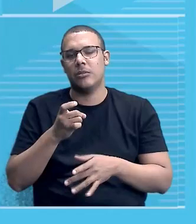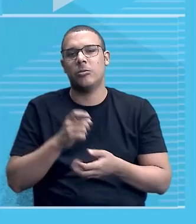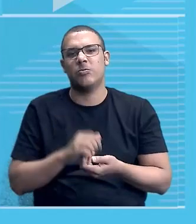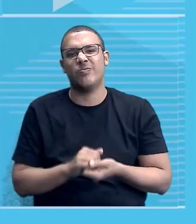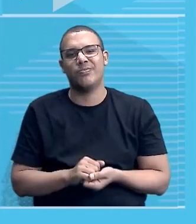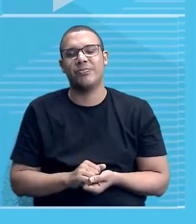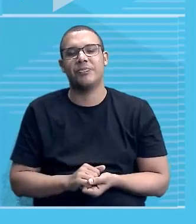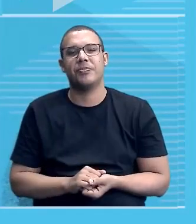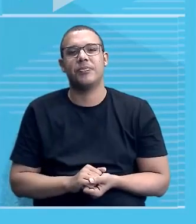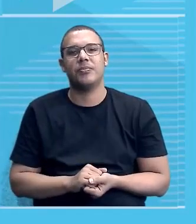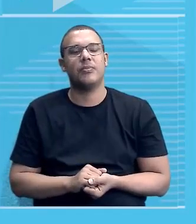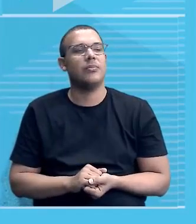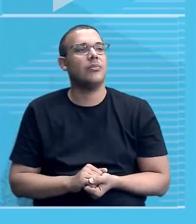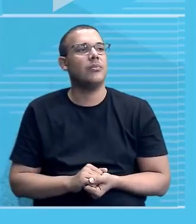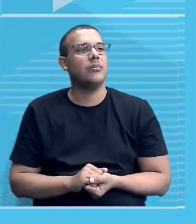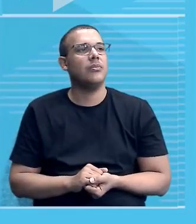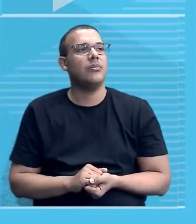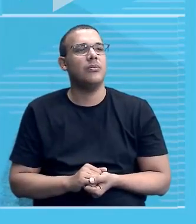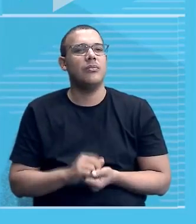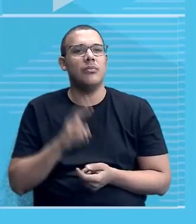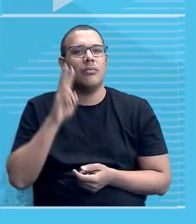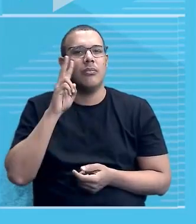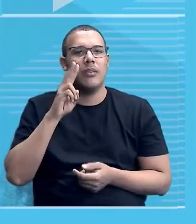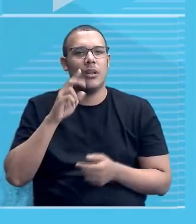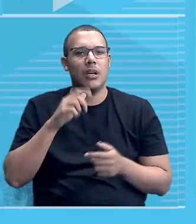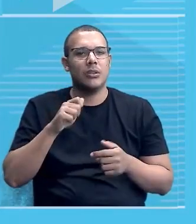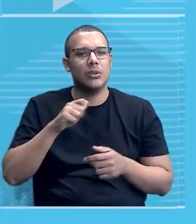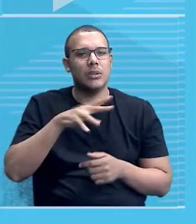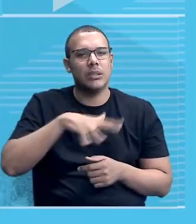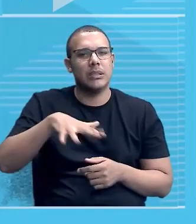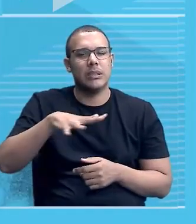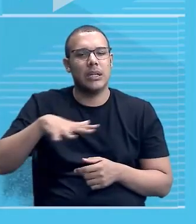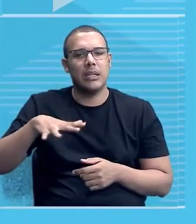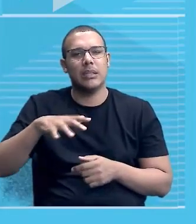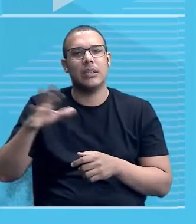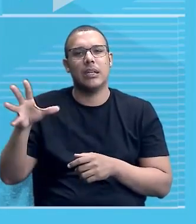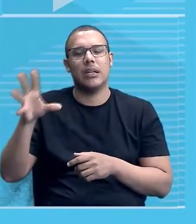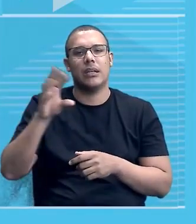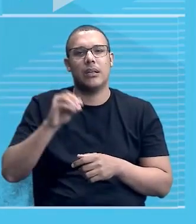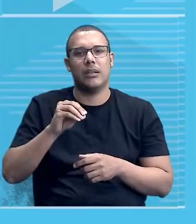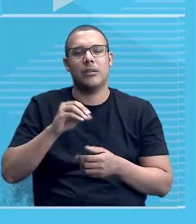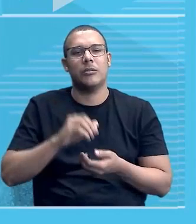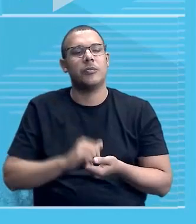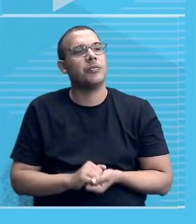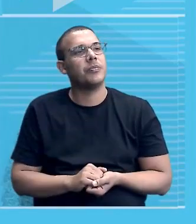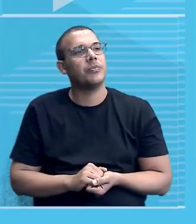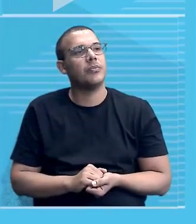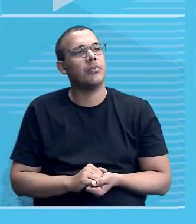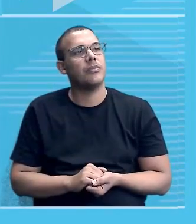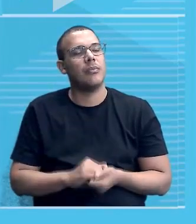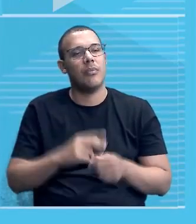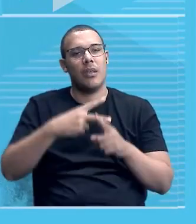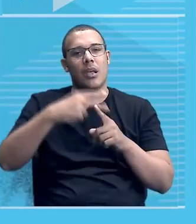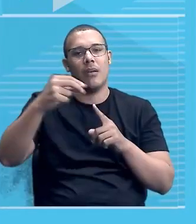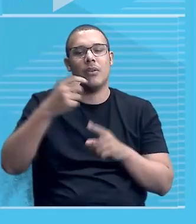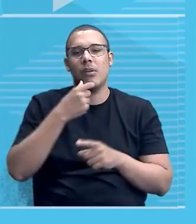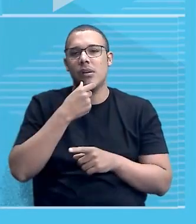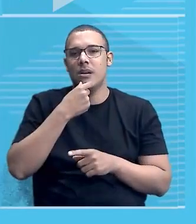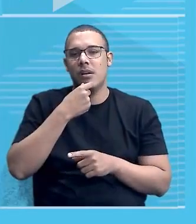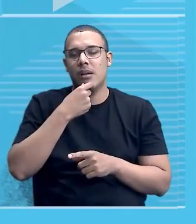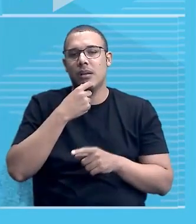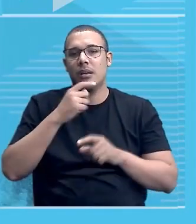da Inglaterra, considerando as outras regiões da África que eles dominavam. A vitória inglesa é explicada pela